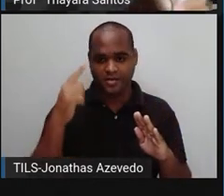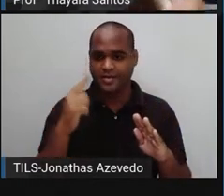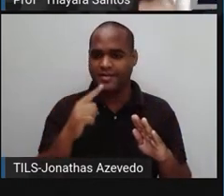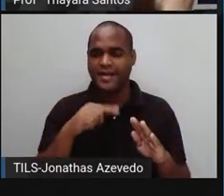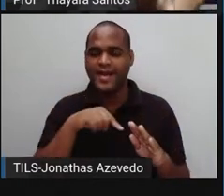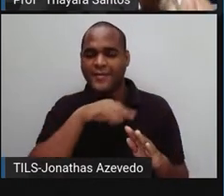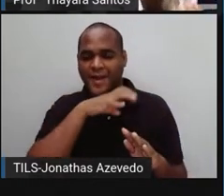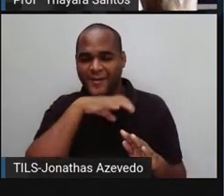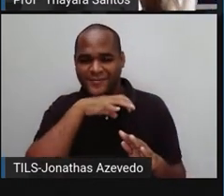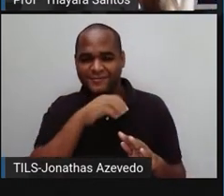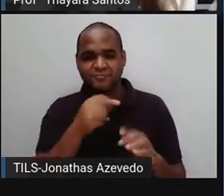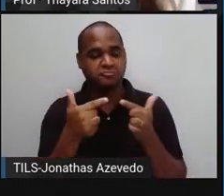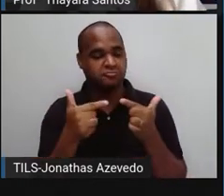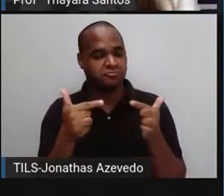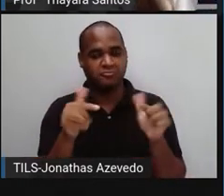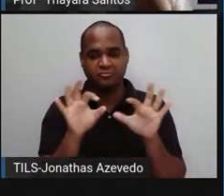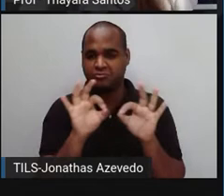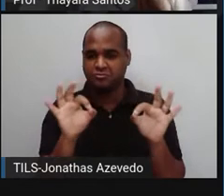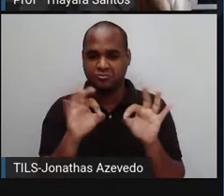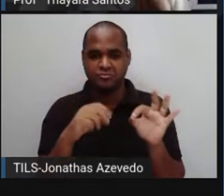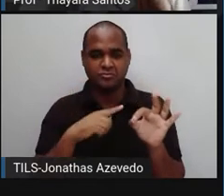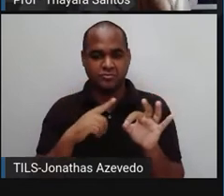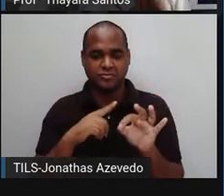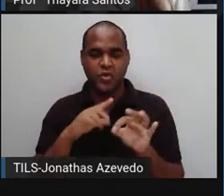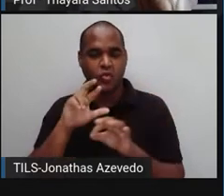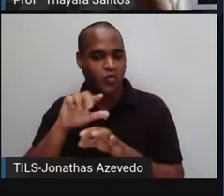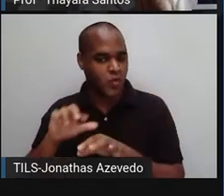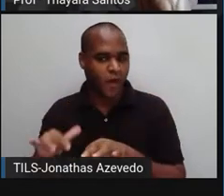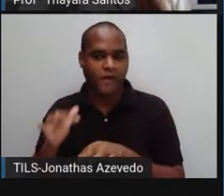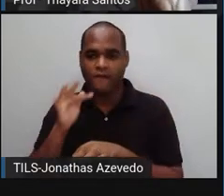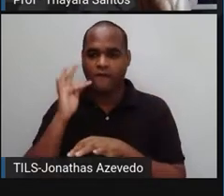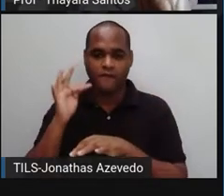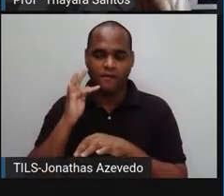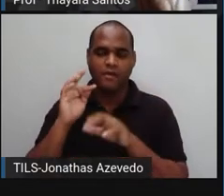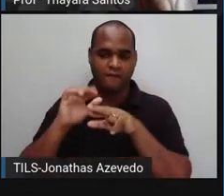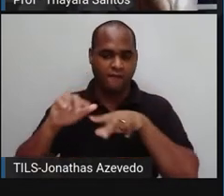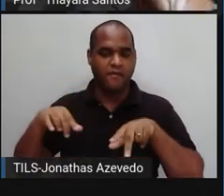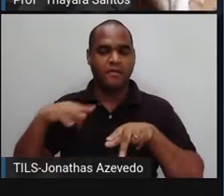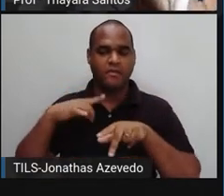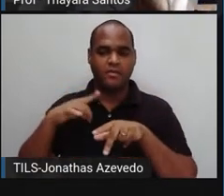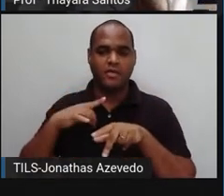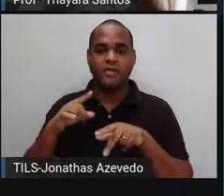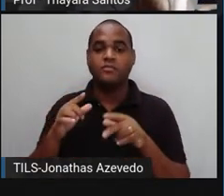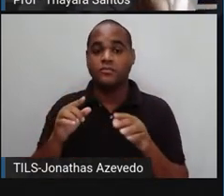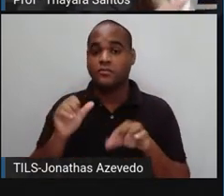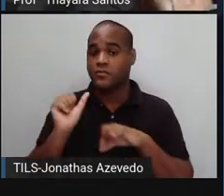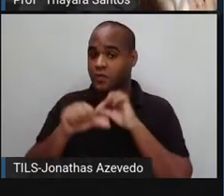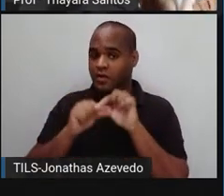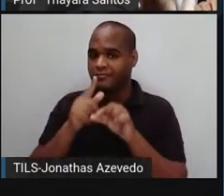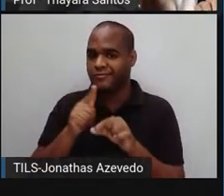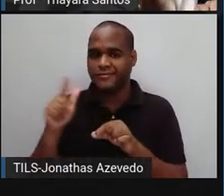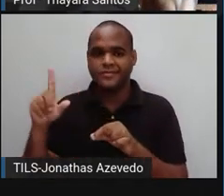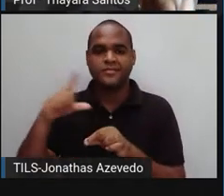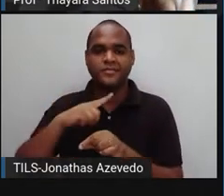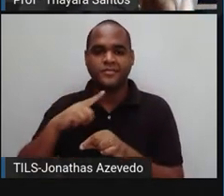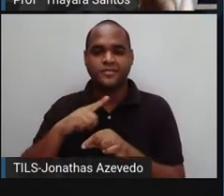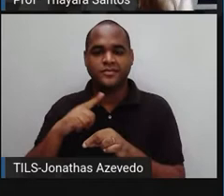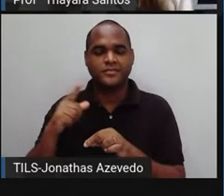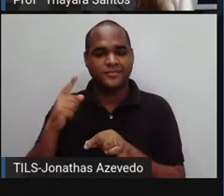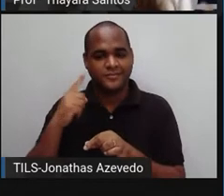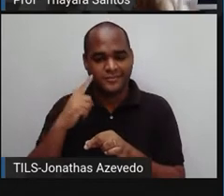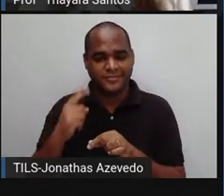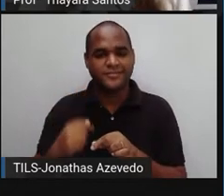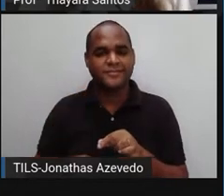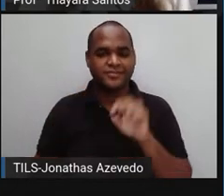solo, sem animais nesse solo, só tem os fungos e as bactérias. Desse lado aqui, desse lado esquerdo do